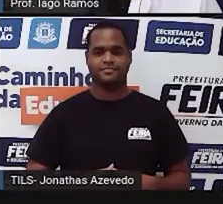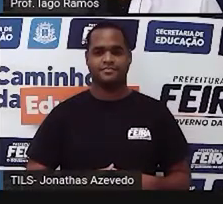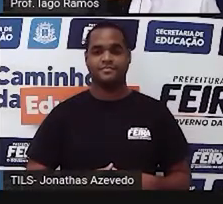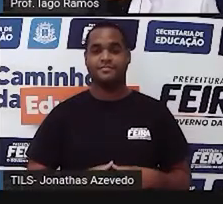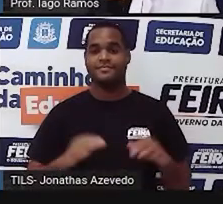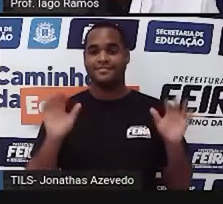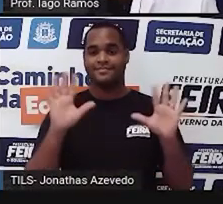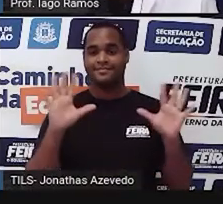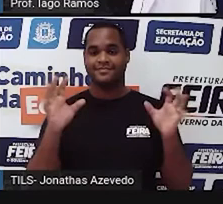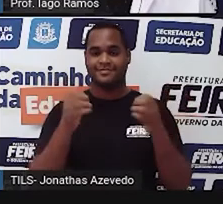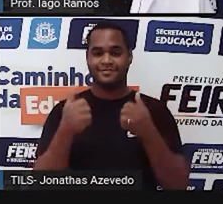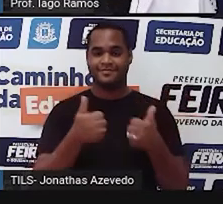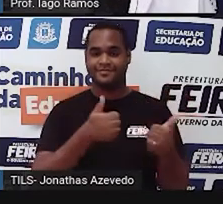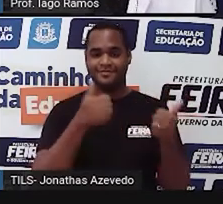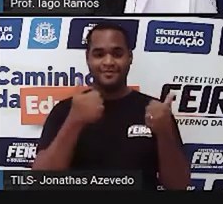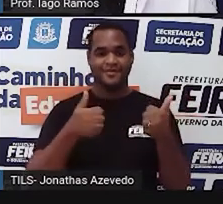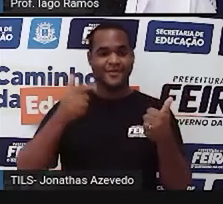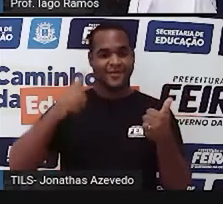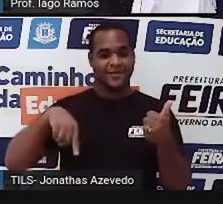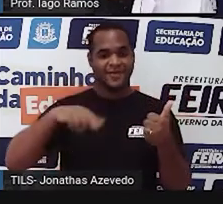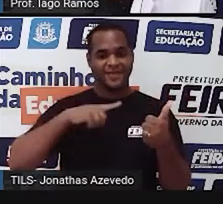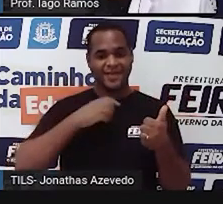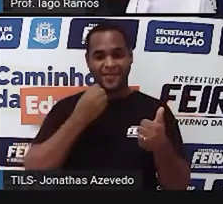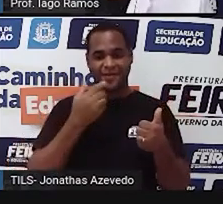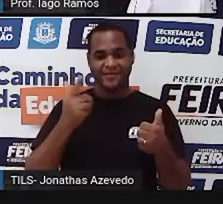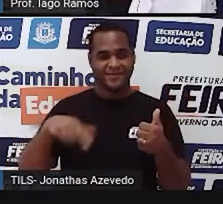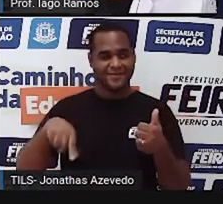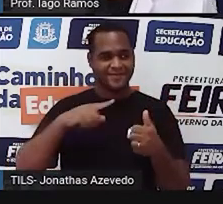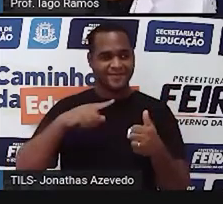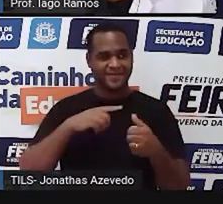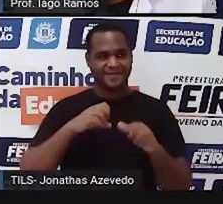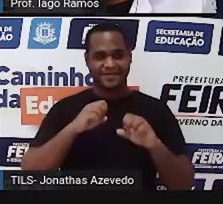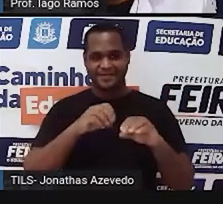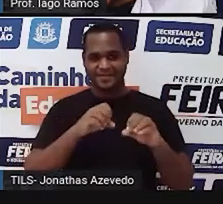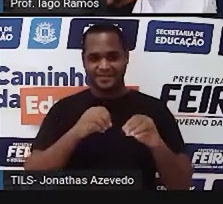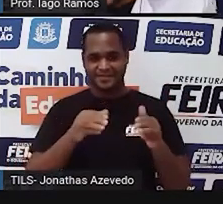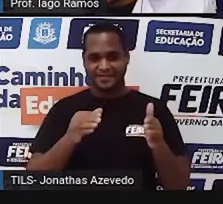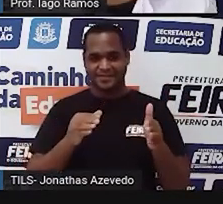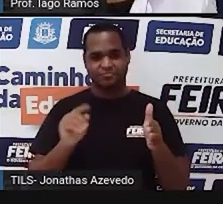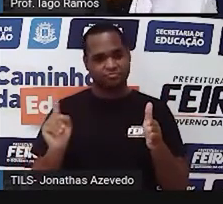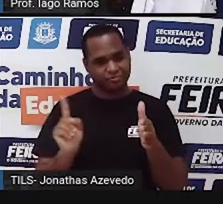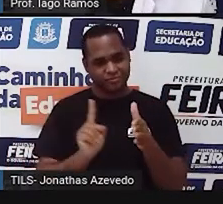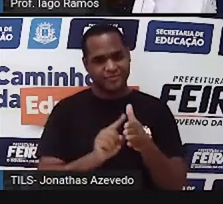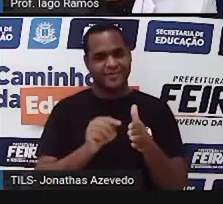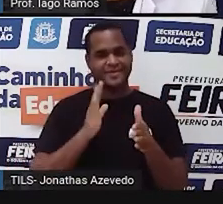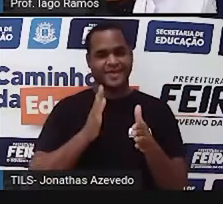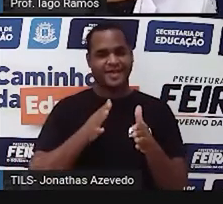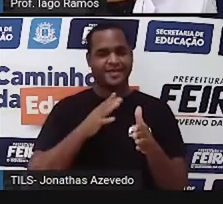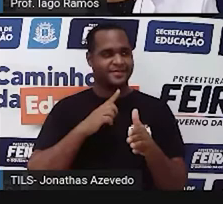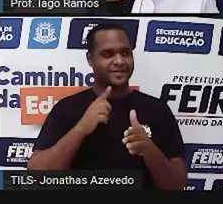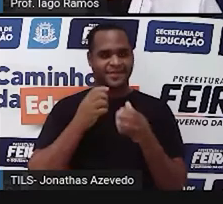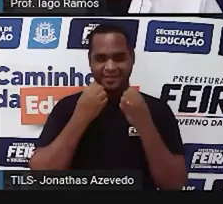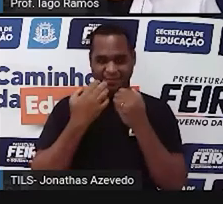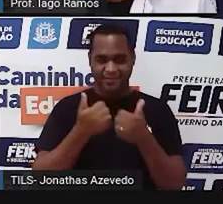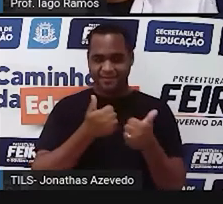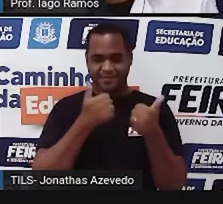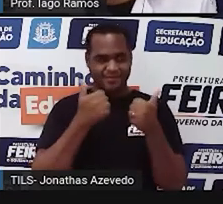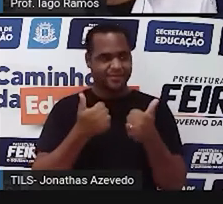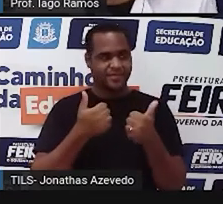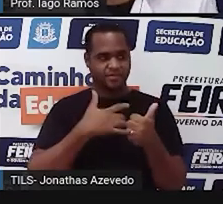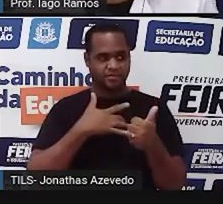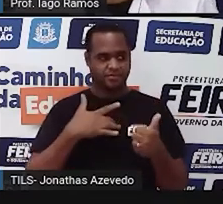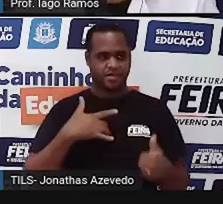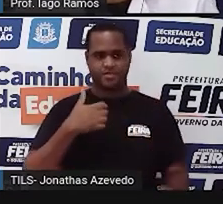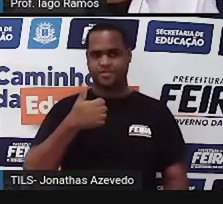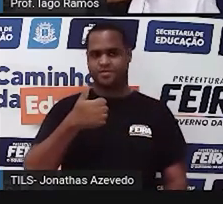Oi, oi! Olha só, nós aqui mais uma vez chegamos! É isso aí! Tudo bem com